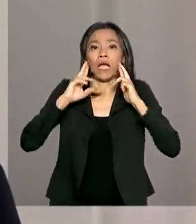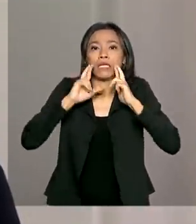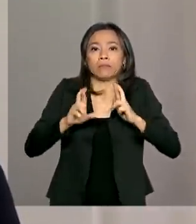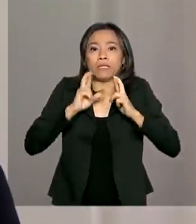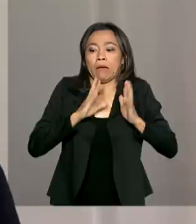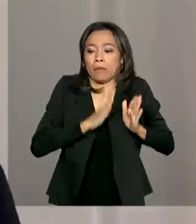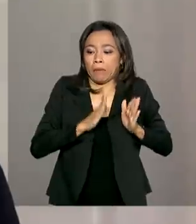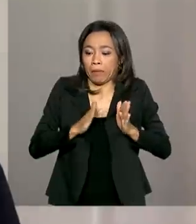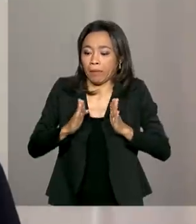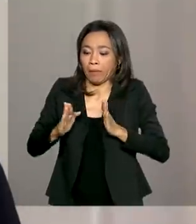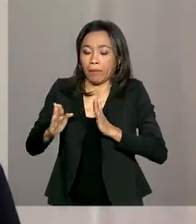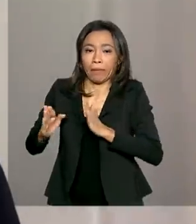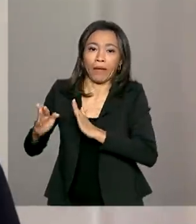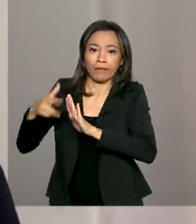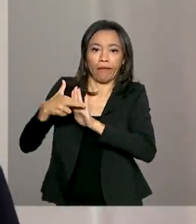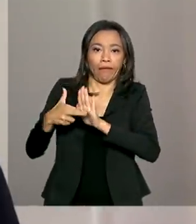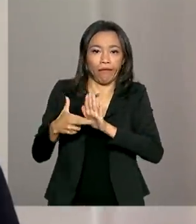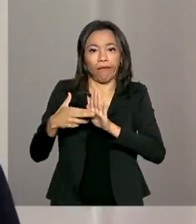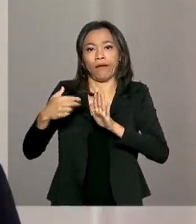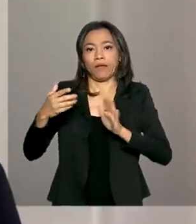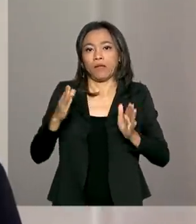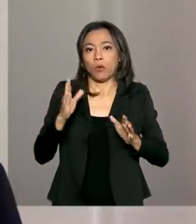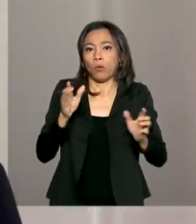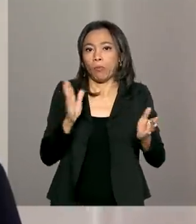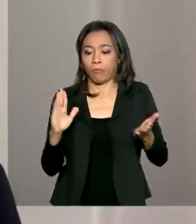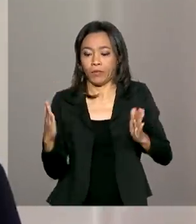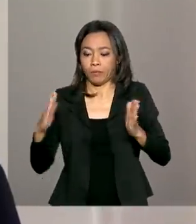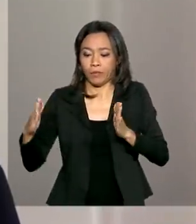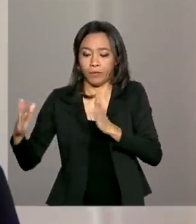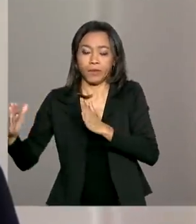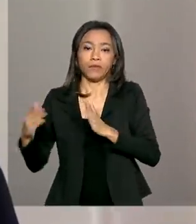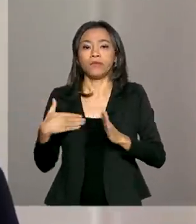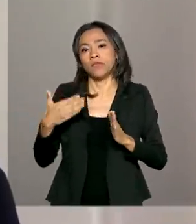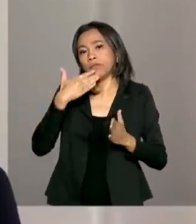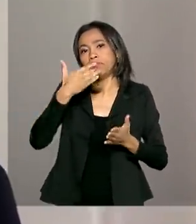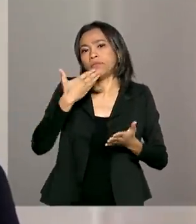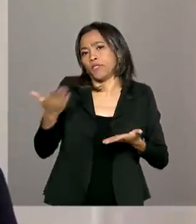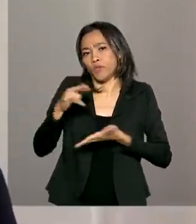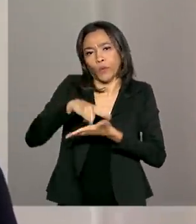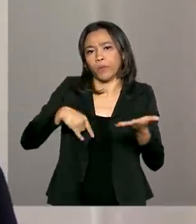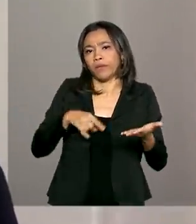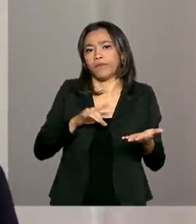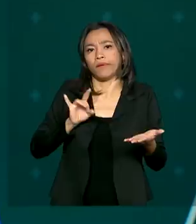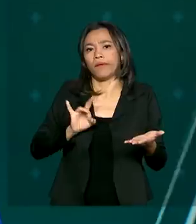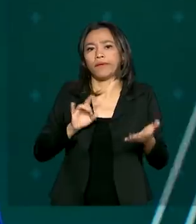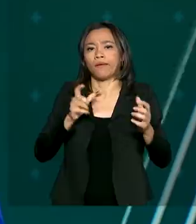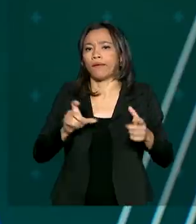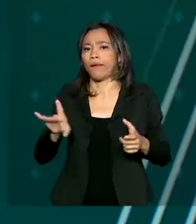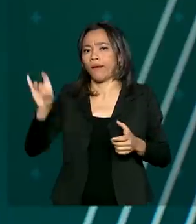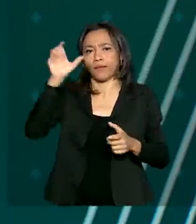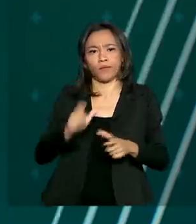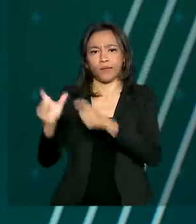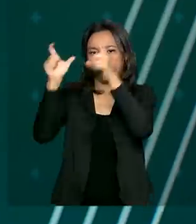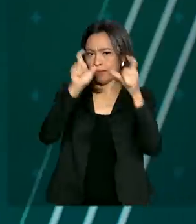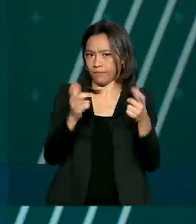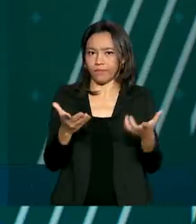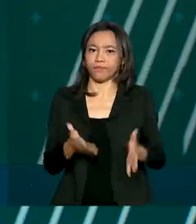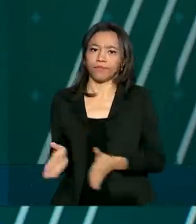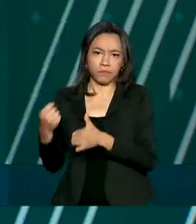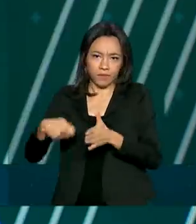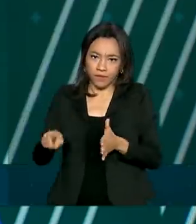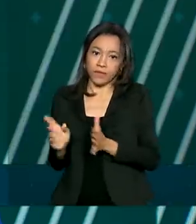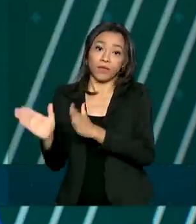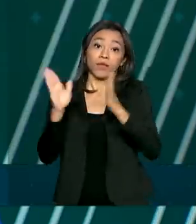trâmites normais para a obtenção das respectivas autorizações em cada local. Para saber como